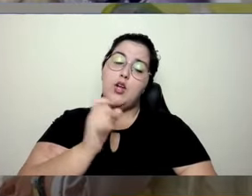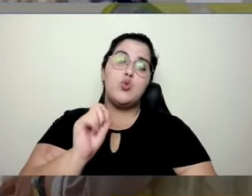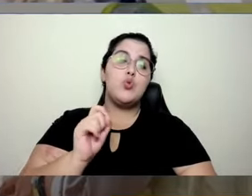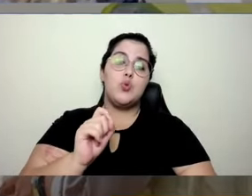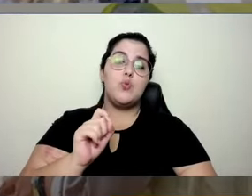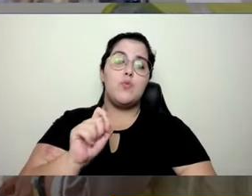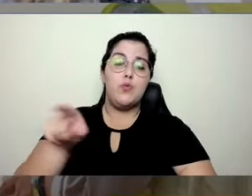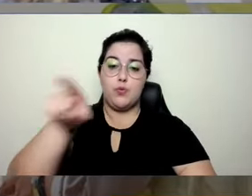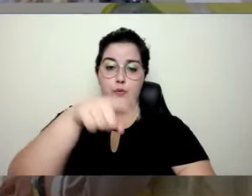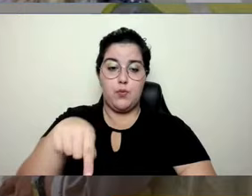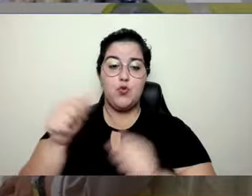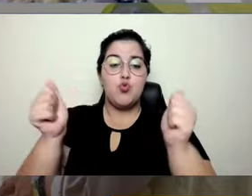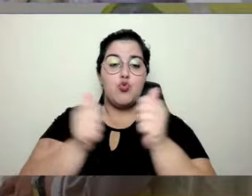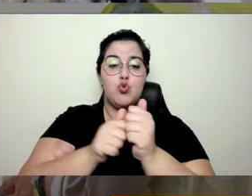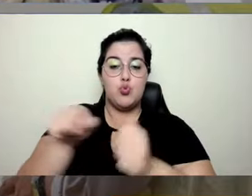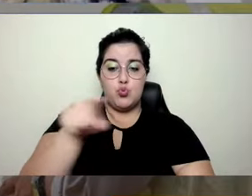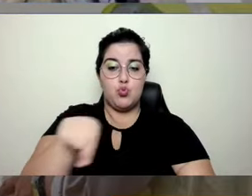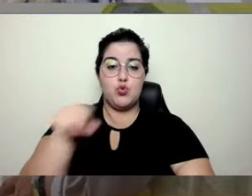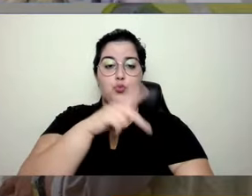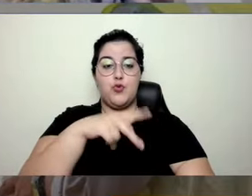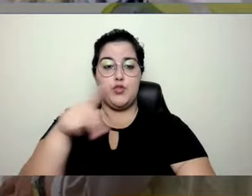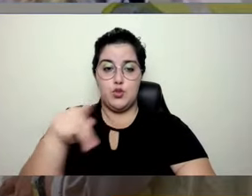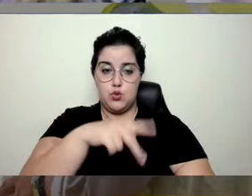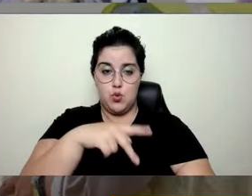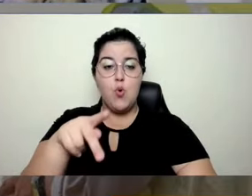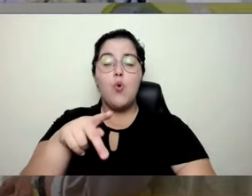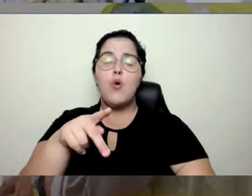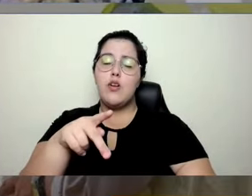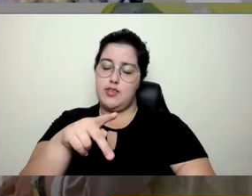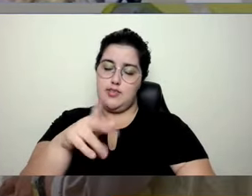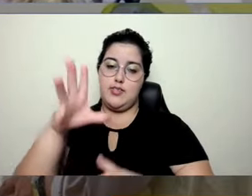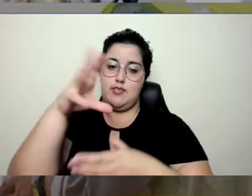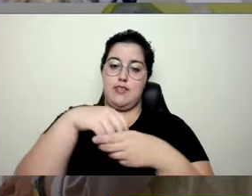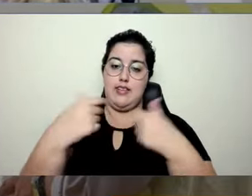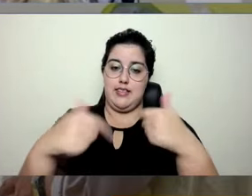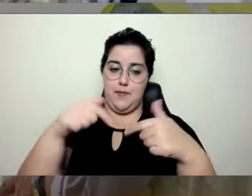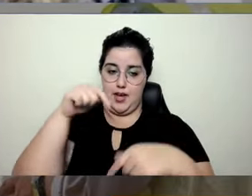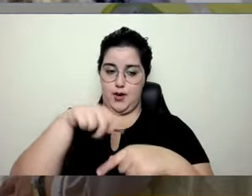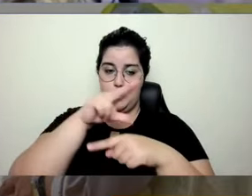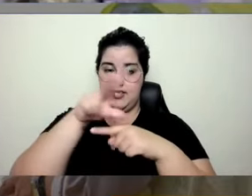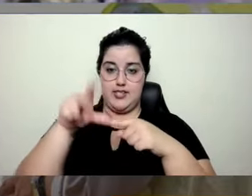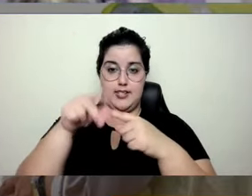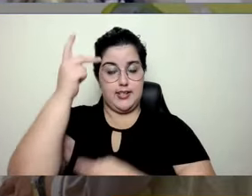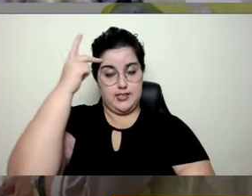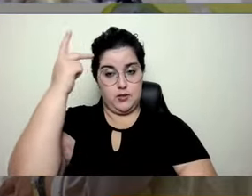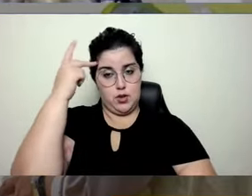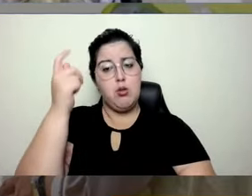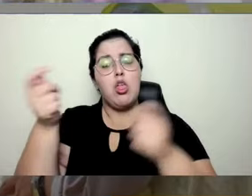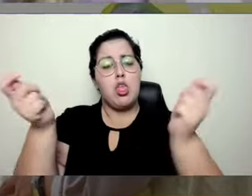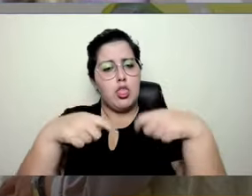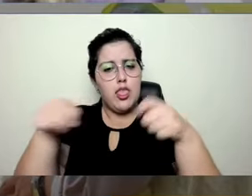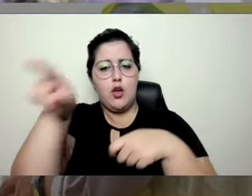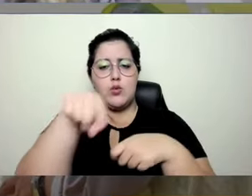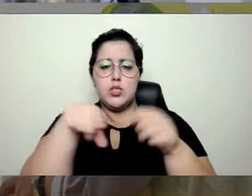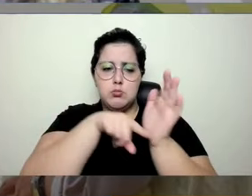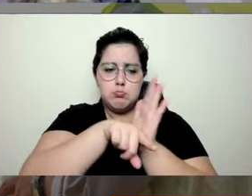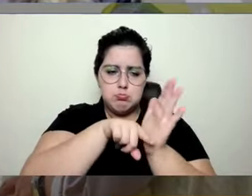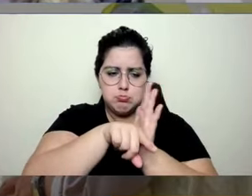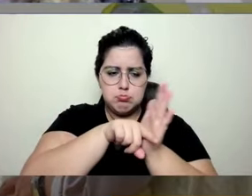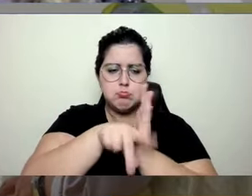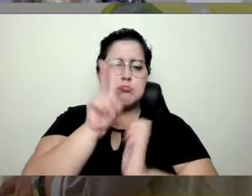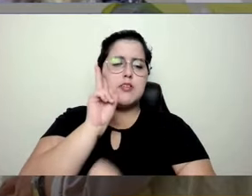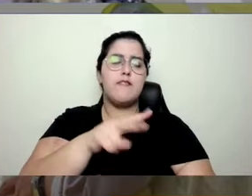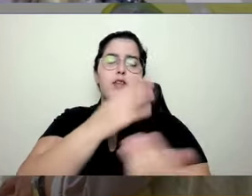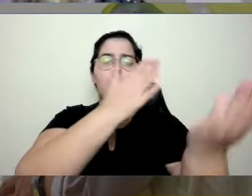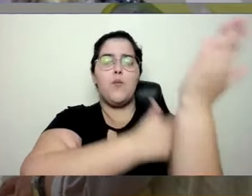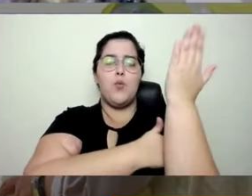professores, a galera que trabalha na rede Senac São Paulo, dá uma fuçada no portfólio de